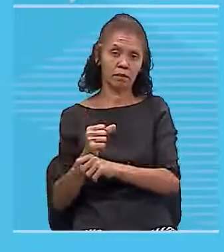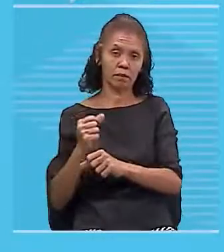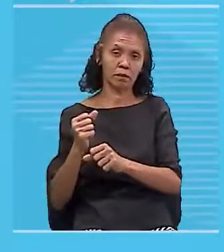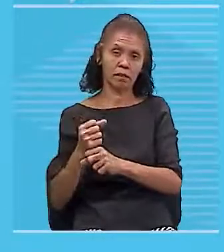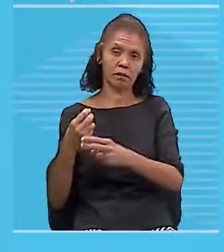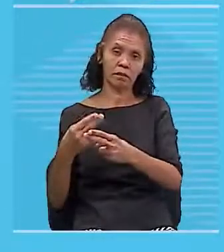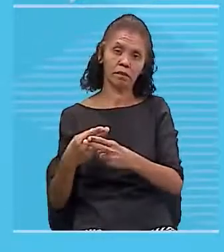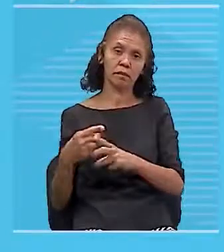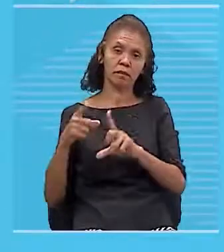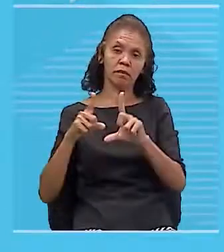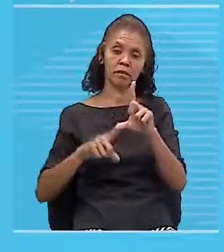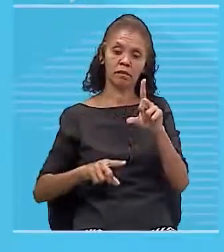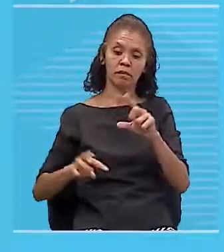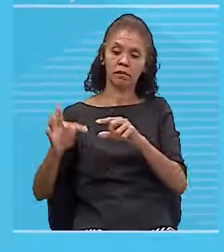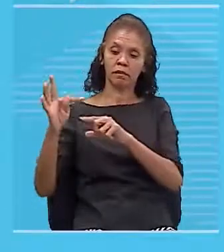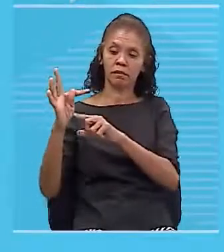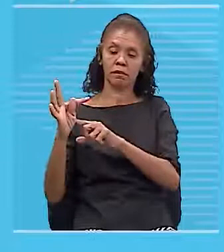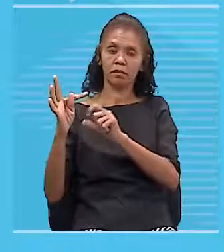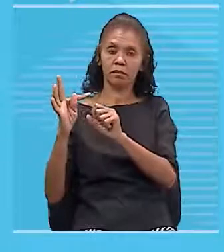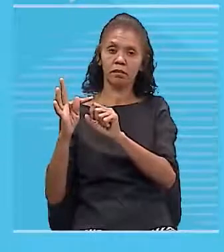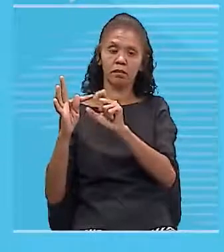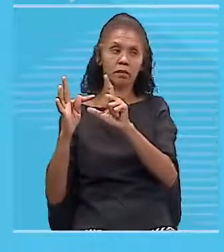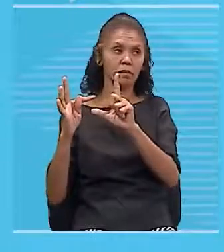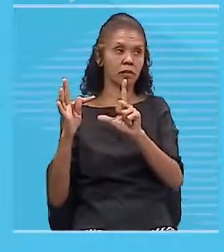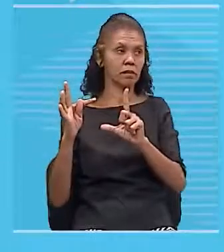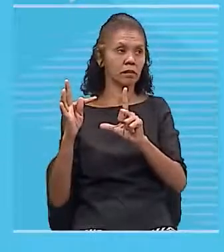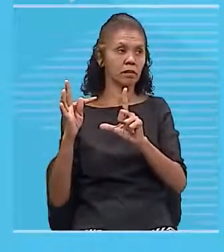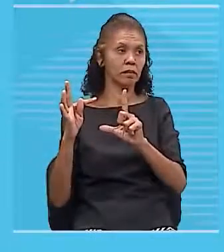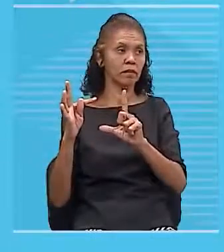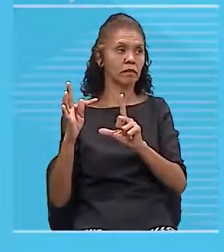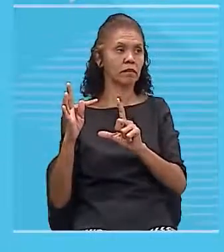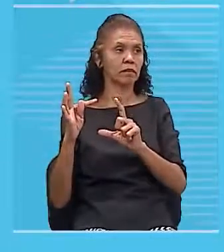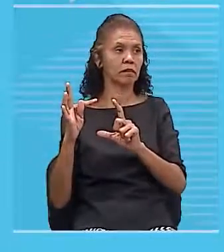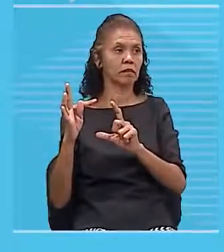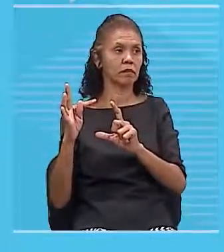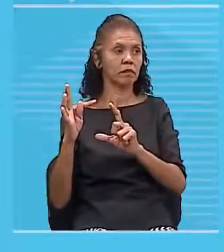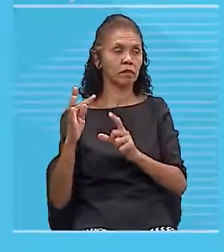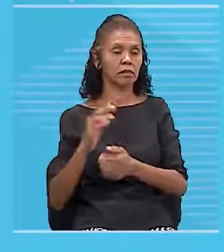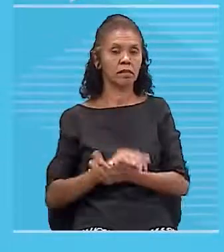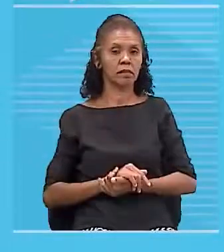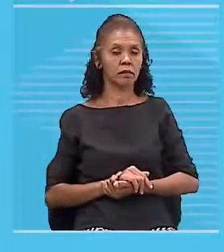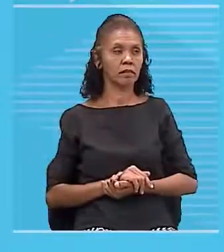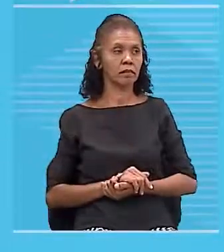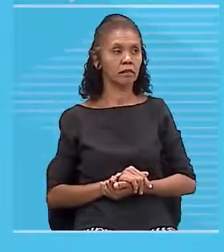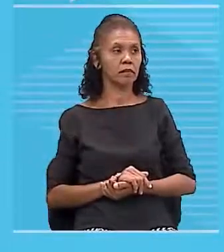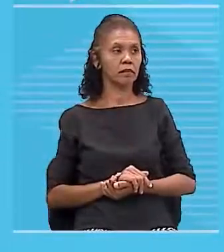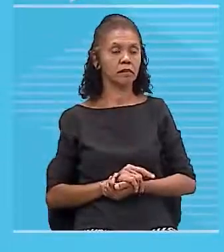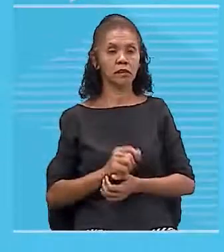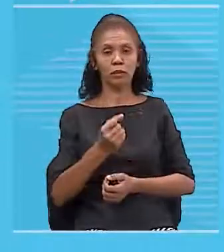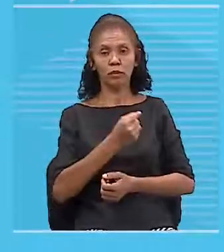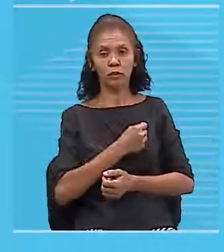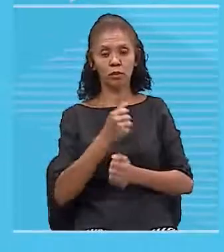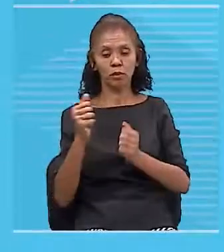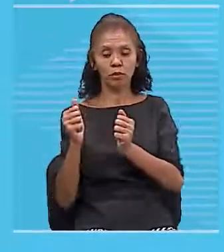Foi determinar o campo, finalzinho do cálculo, número seguido da letra T.